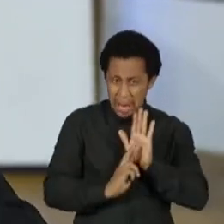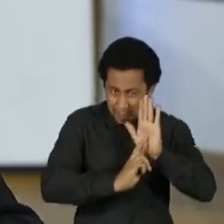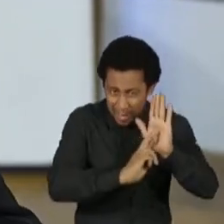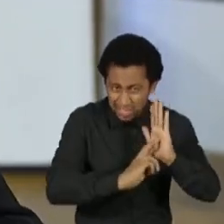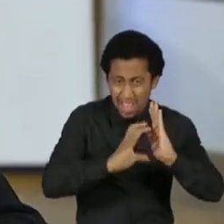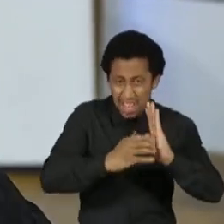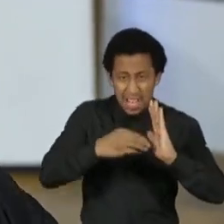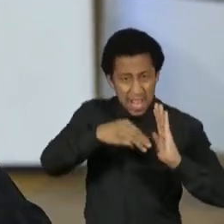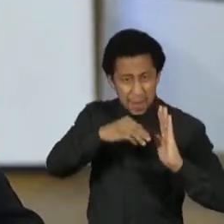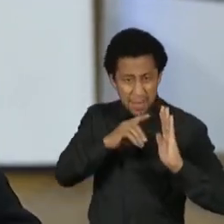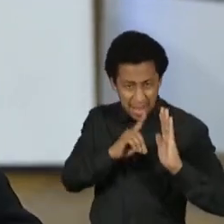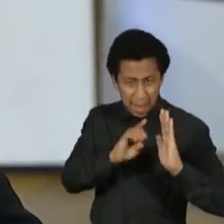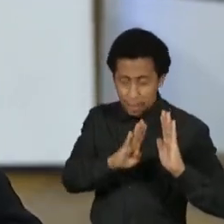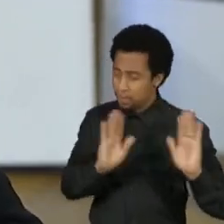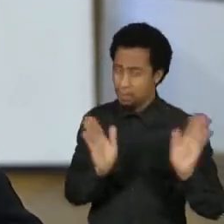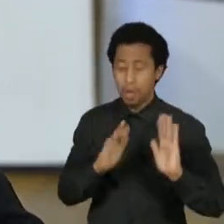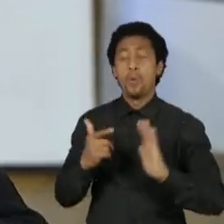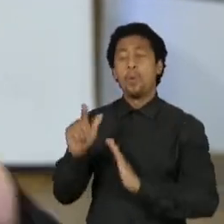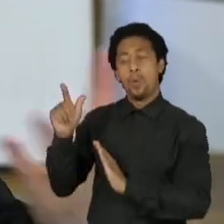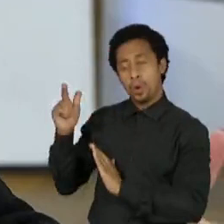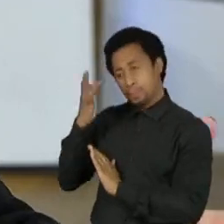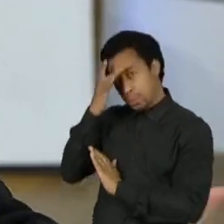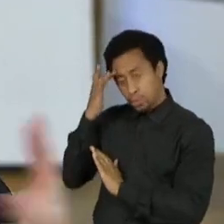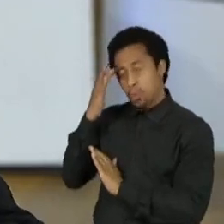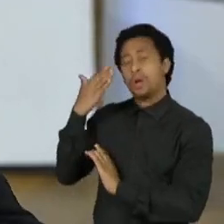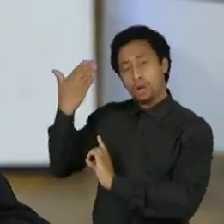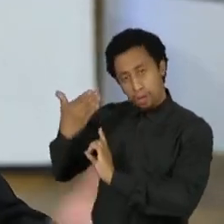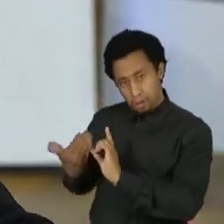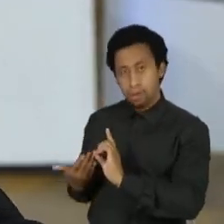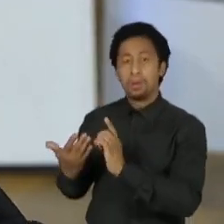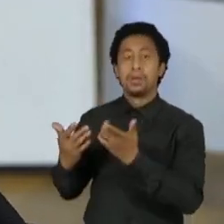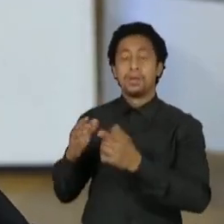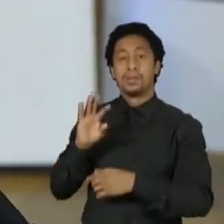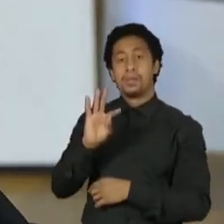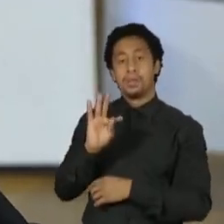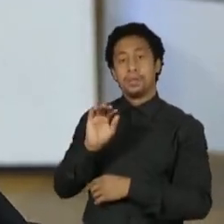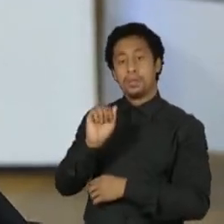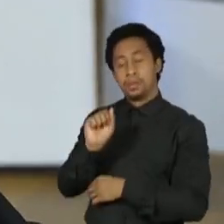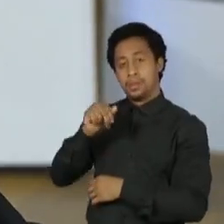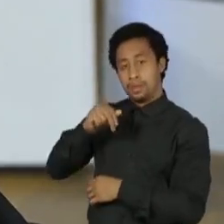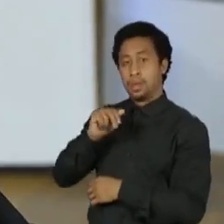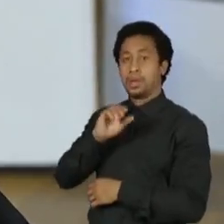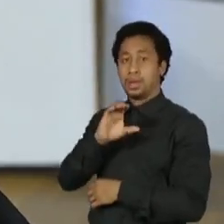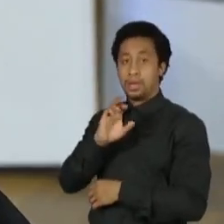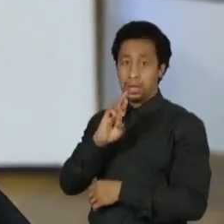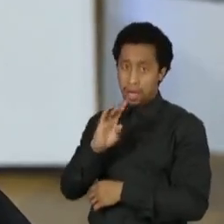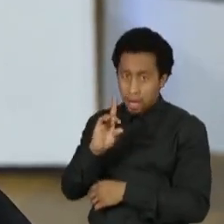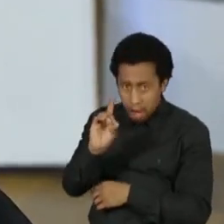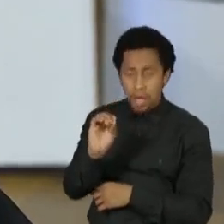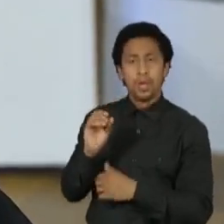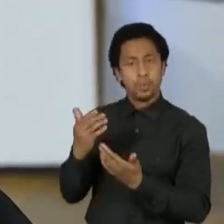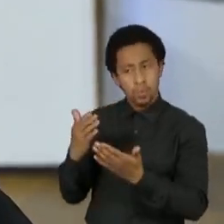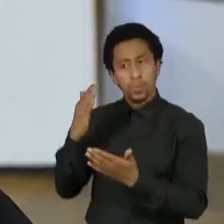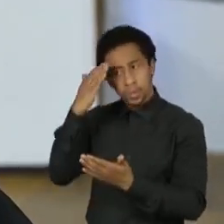Covas, de Tancredo Neves, de Pedro Simão. O meu MDB é o MDB da ética, da responsabilidade, da redemocratização.